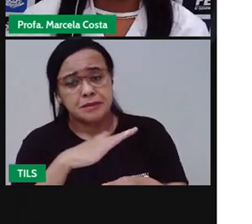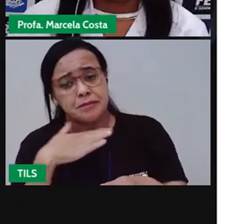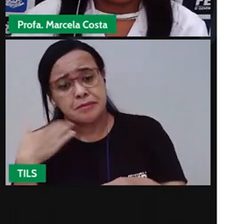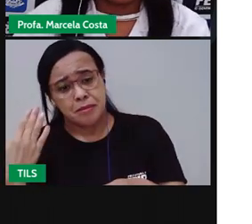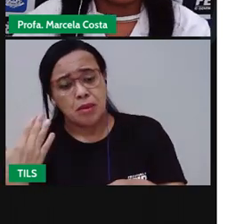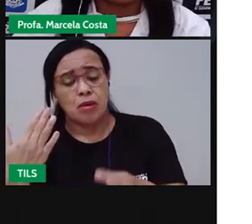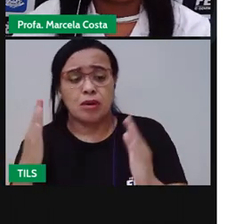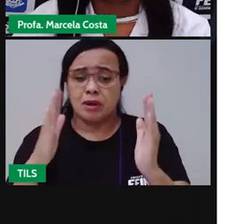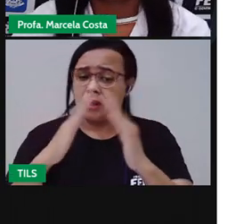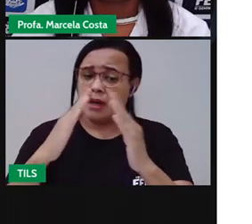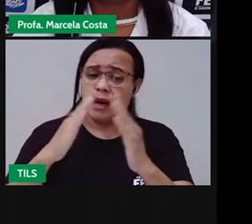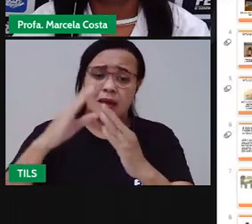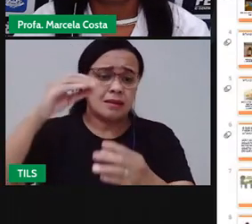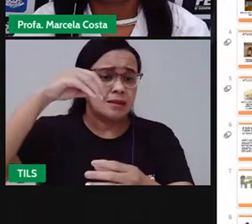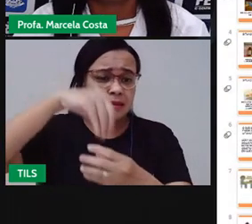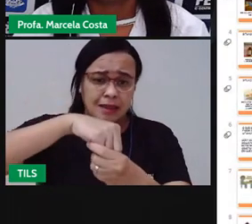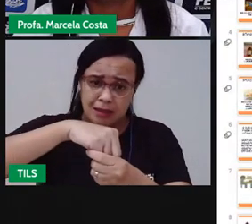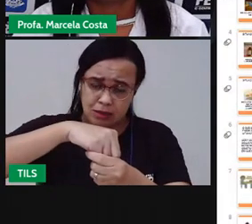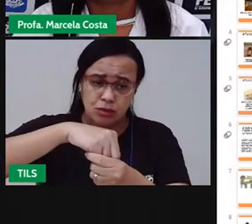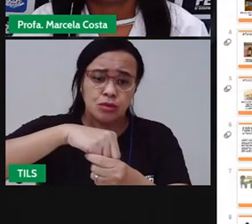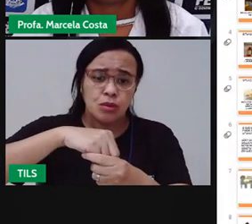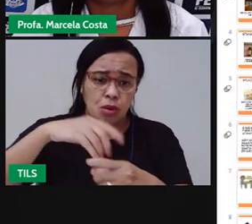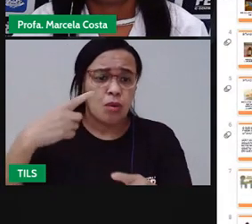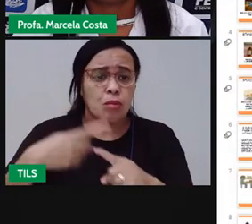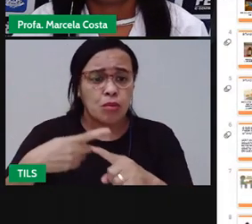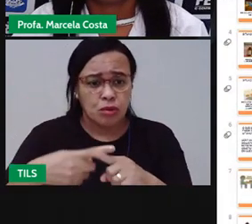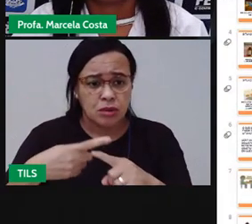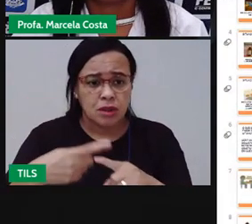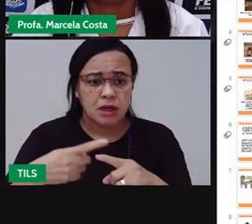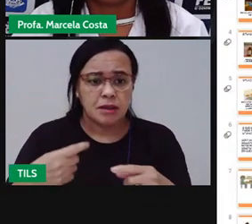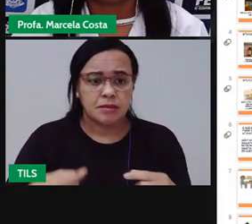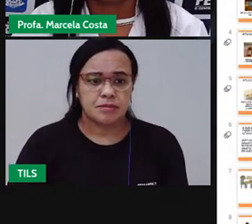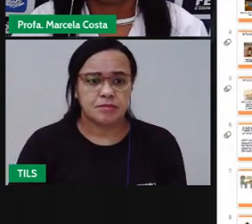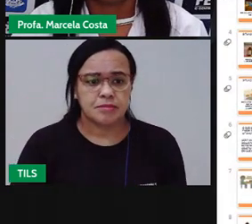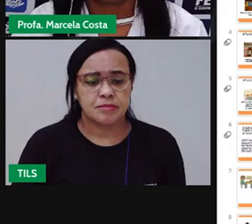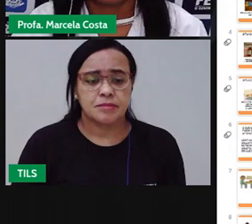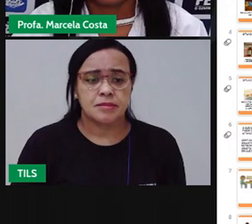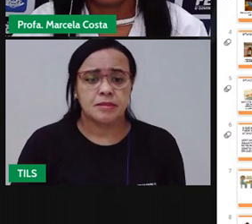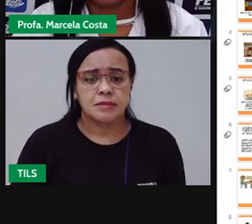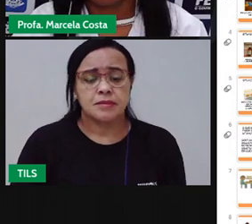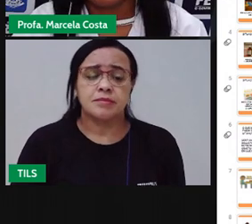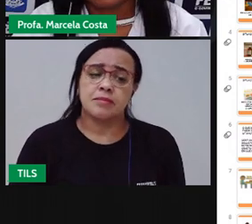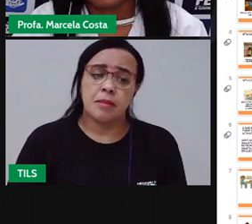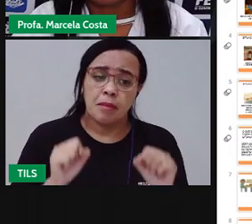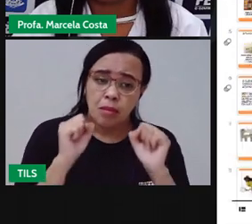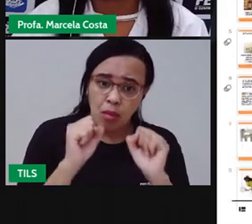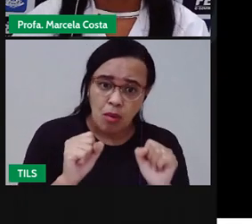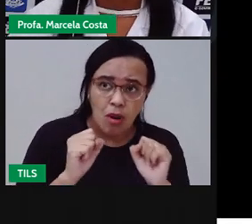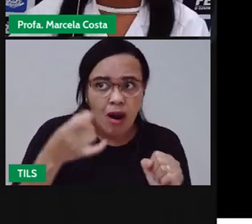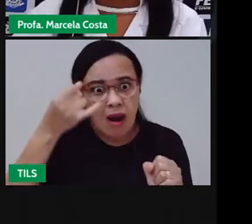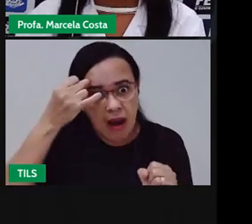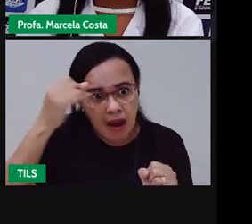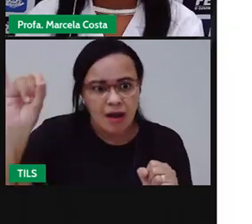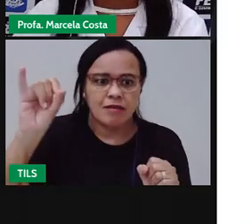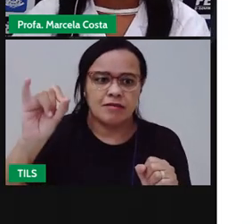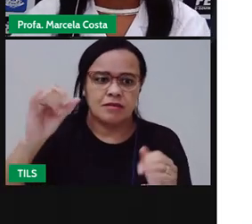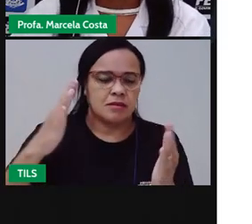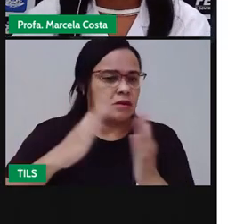coisas bem simples que poderiam ser evitadas.